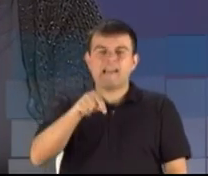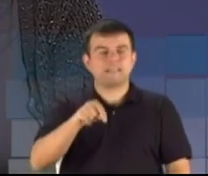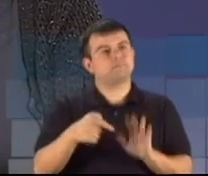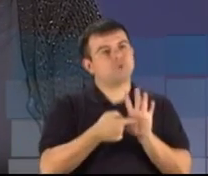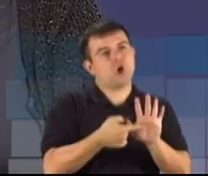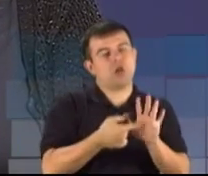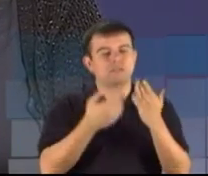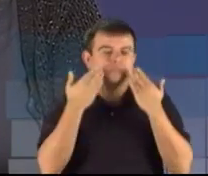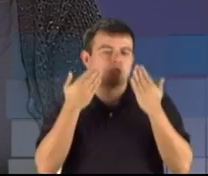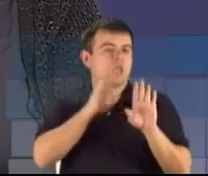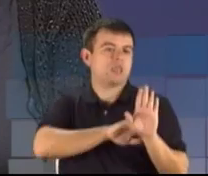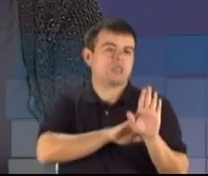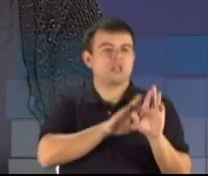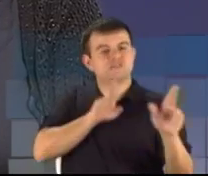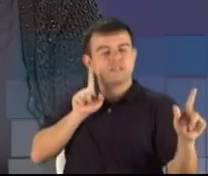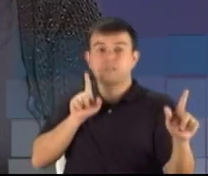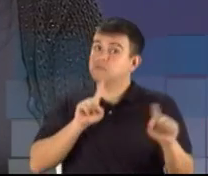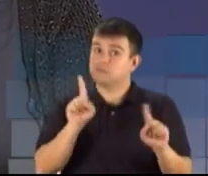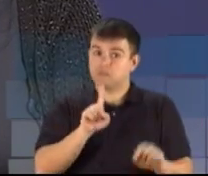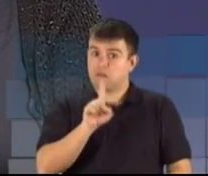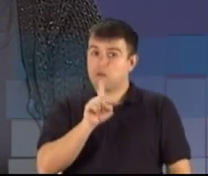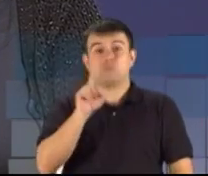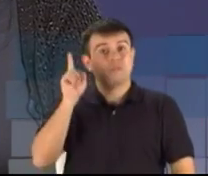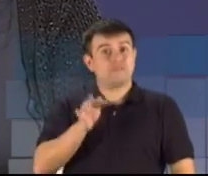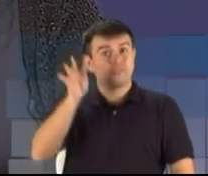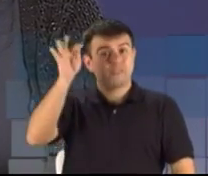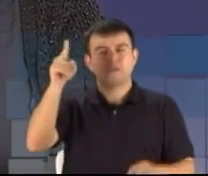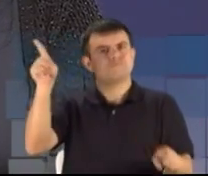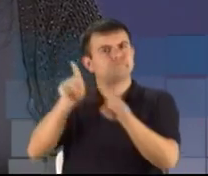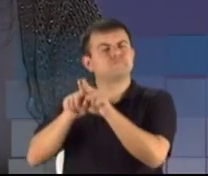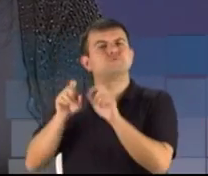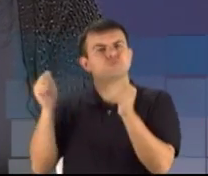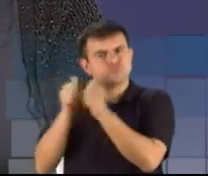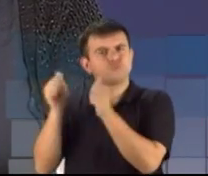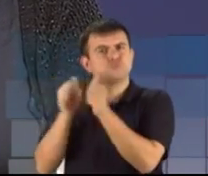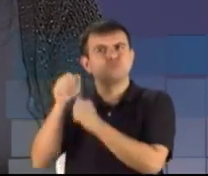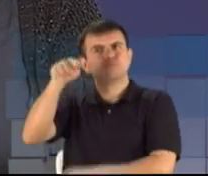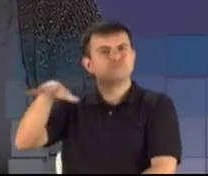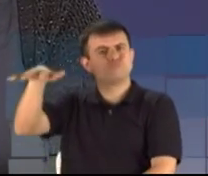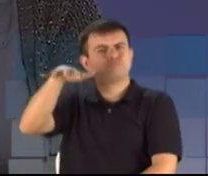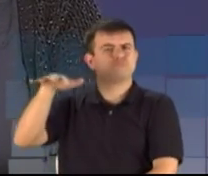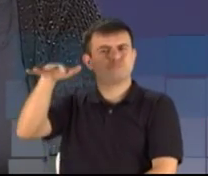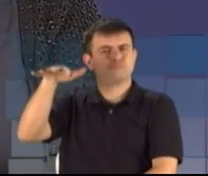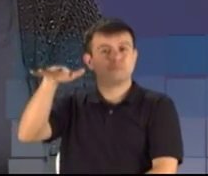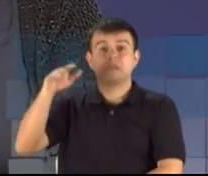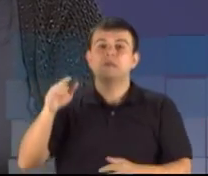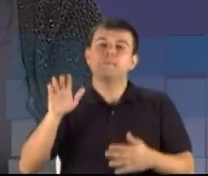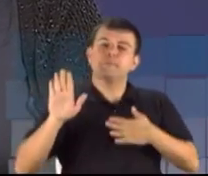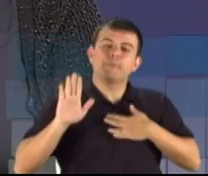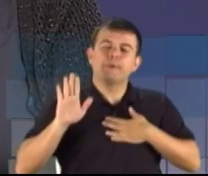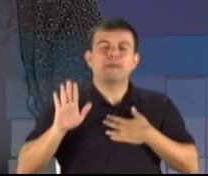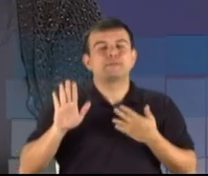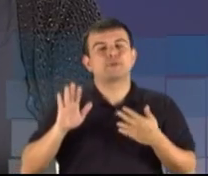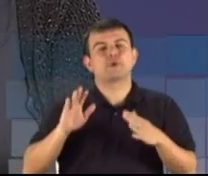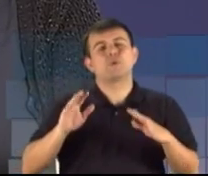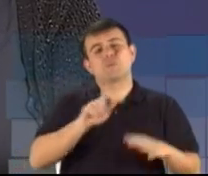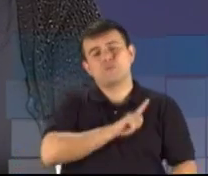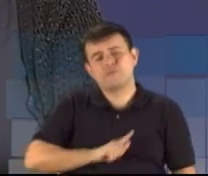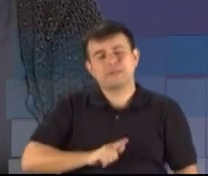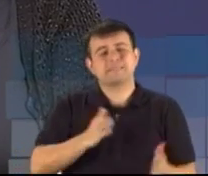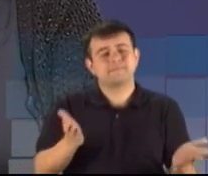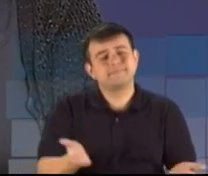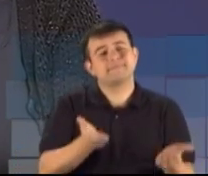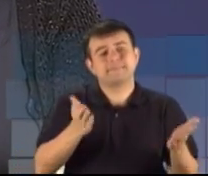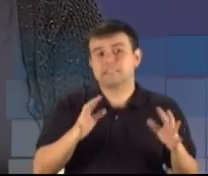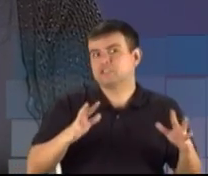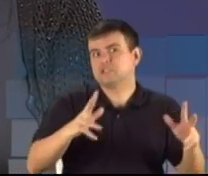mas tem governado junto e tem mantido esse sistema. Eles prometem governar para todos, mas na verdade tem governado